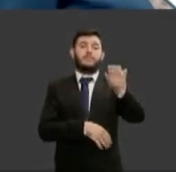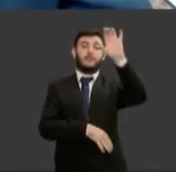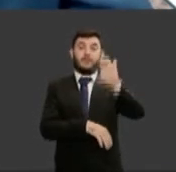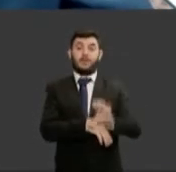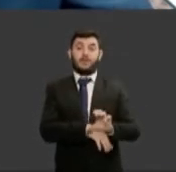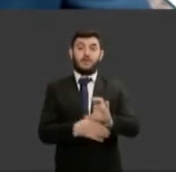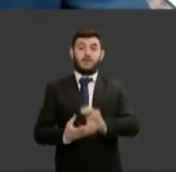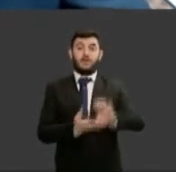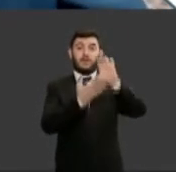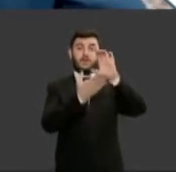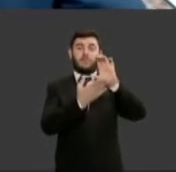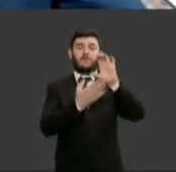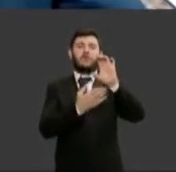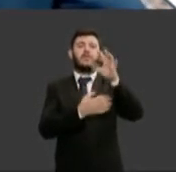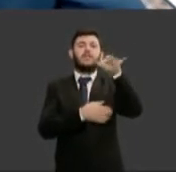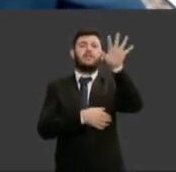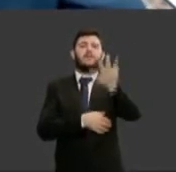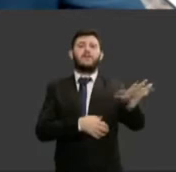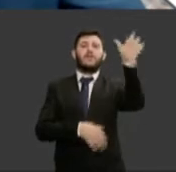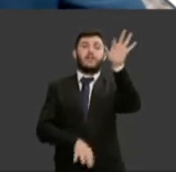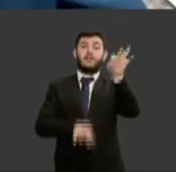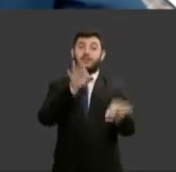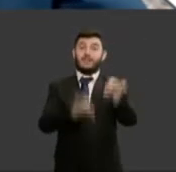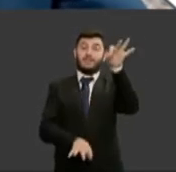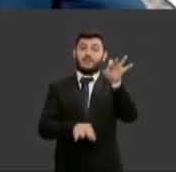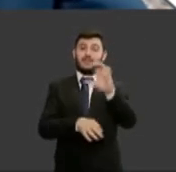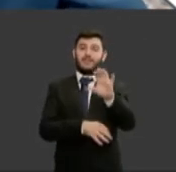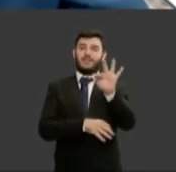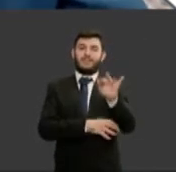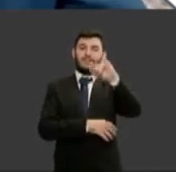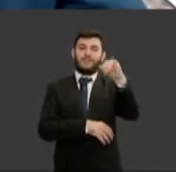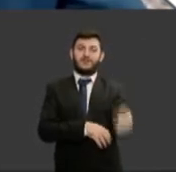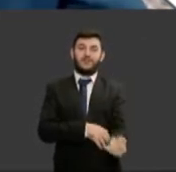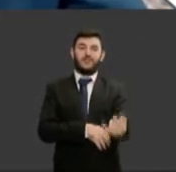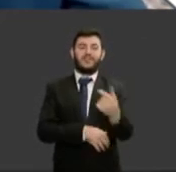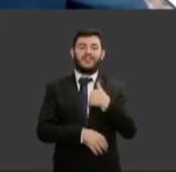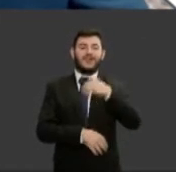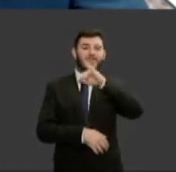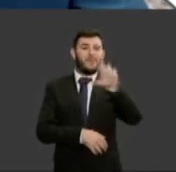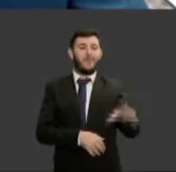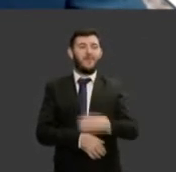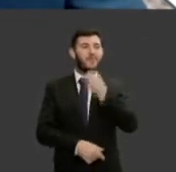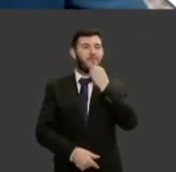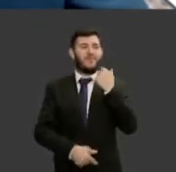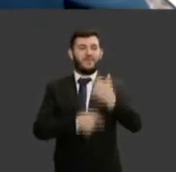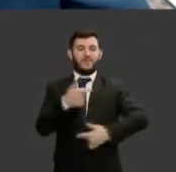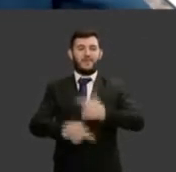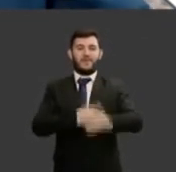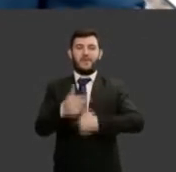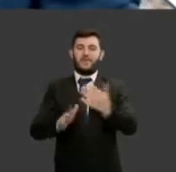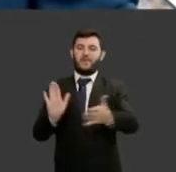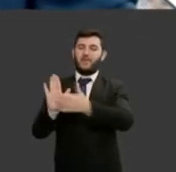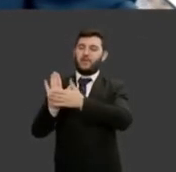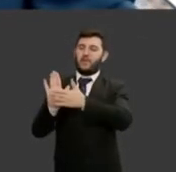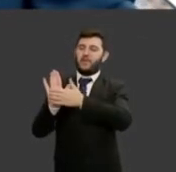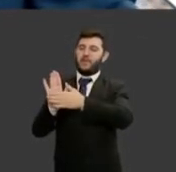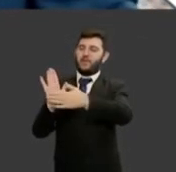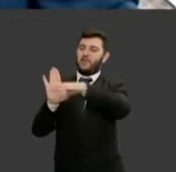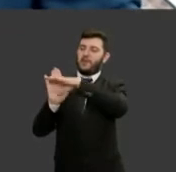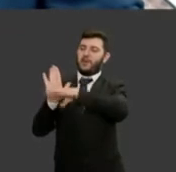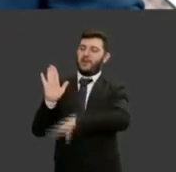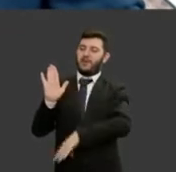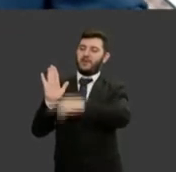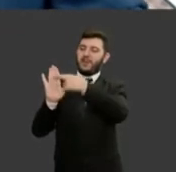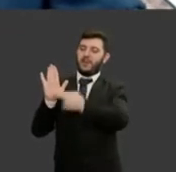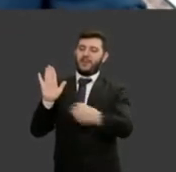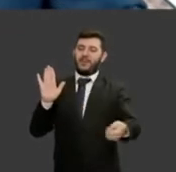tive oportunidade de relançar o programa Equilibra, com novas regras